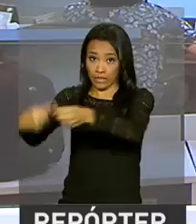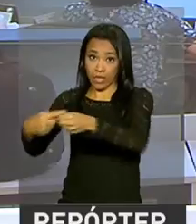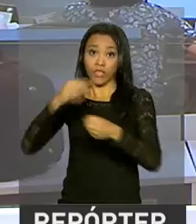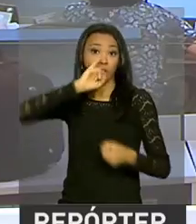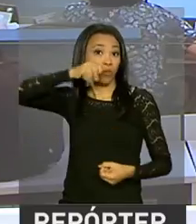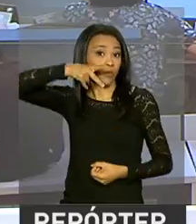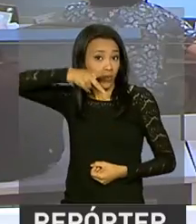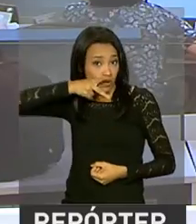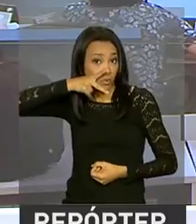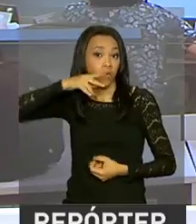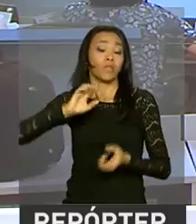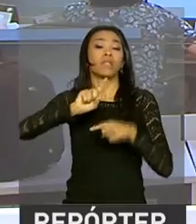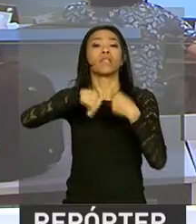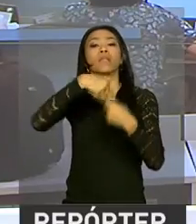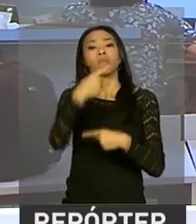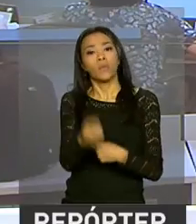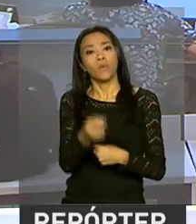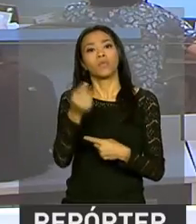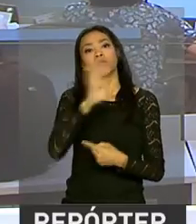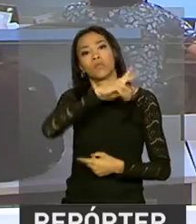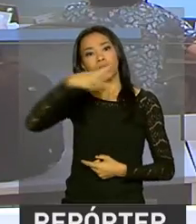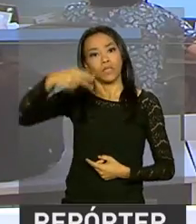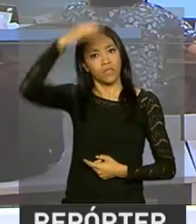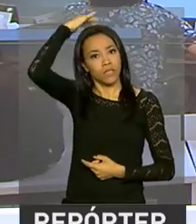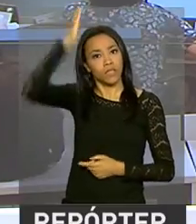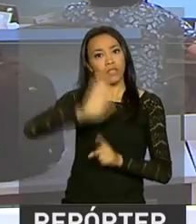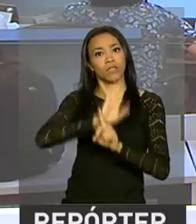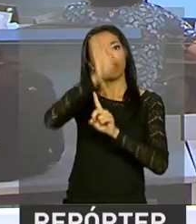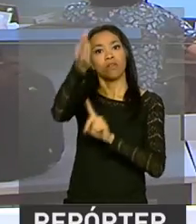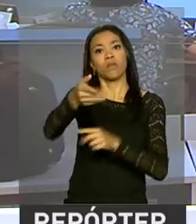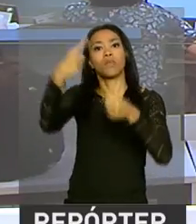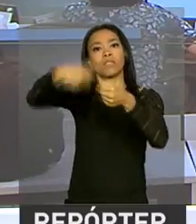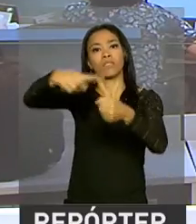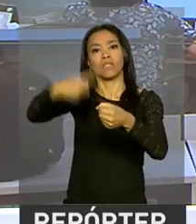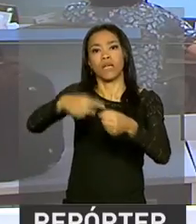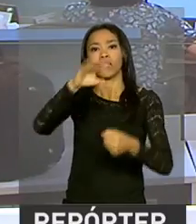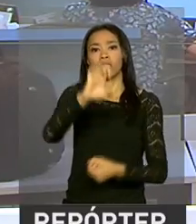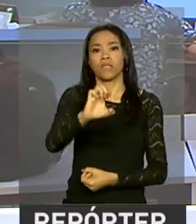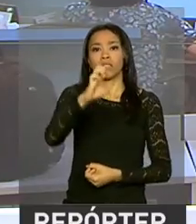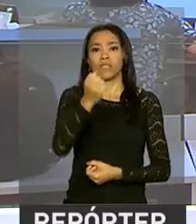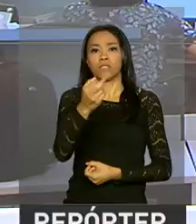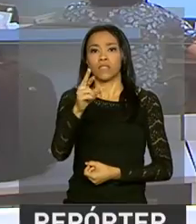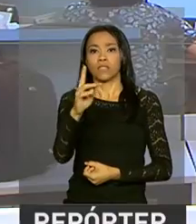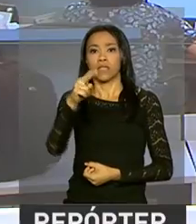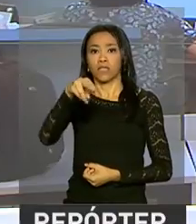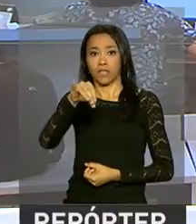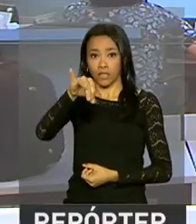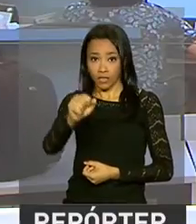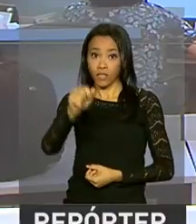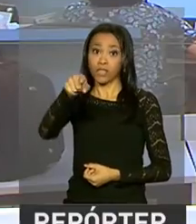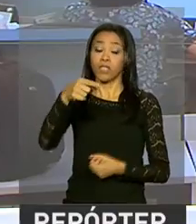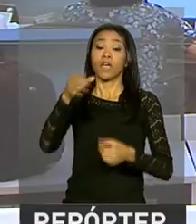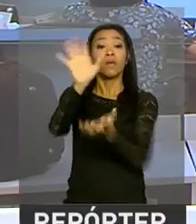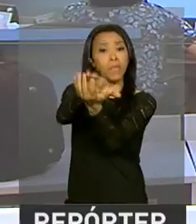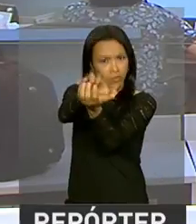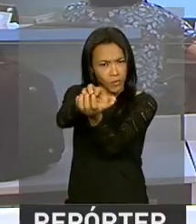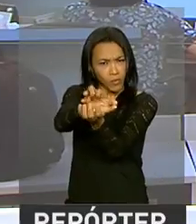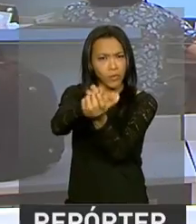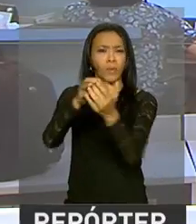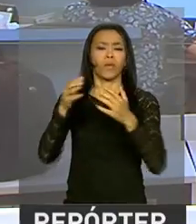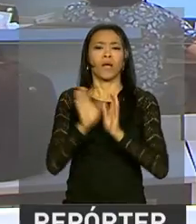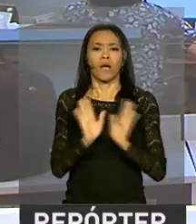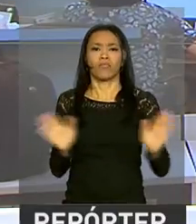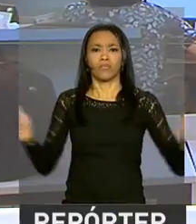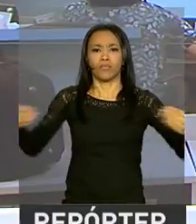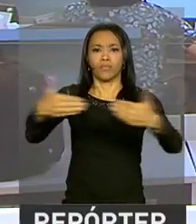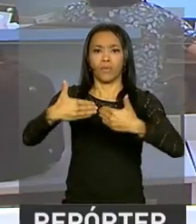na Paraíba. Depois, participa em Sertânia, Pernambuco, da abertura da comporta do reservatório de Campos.